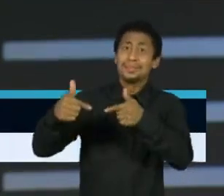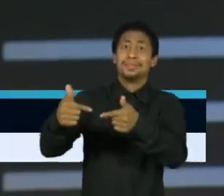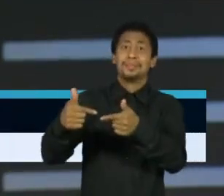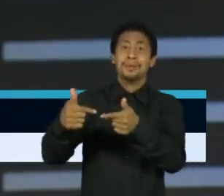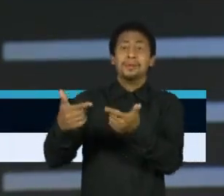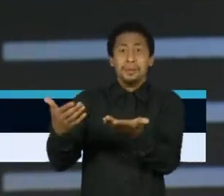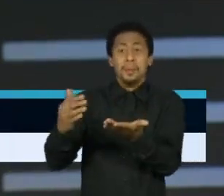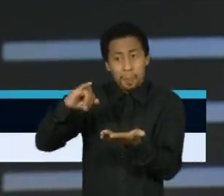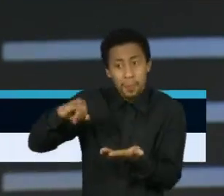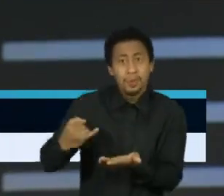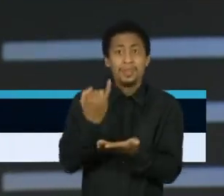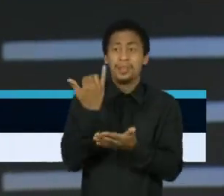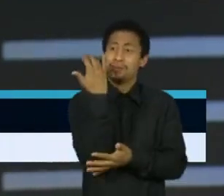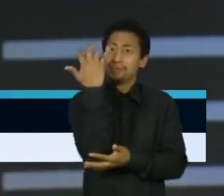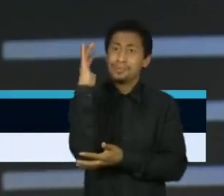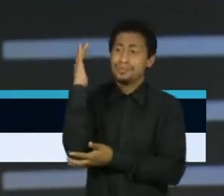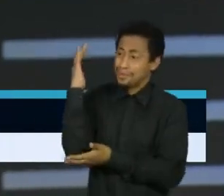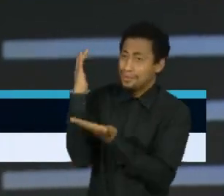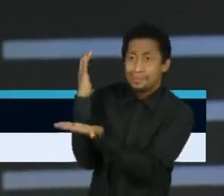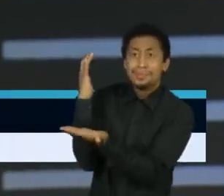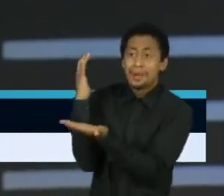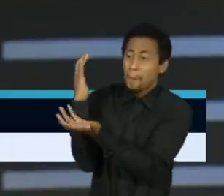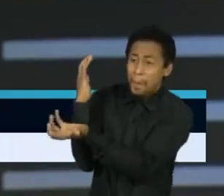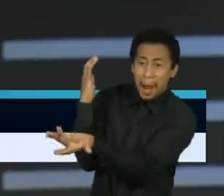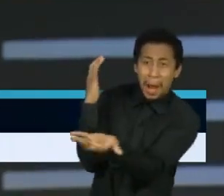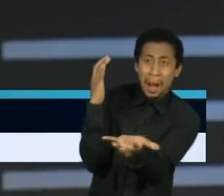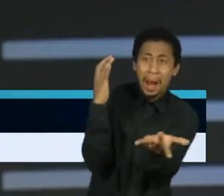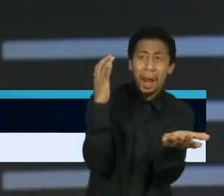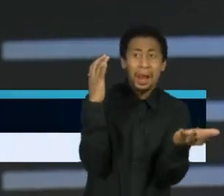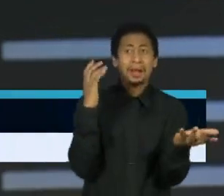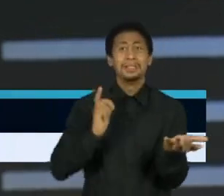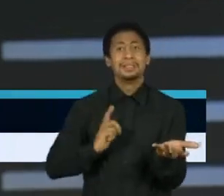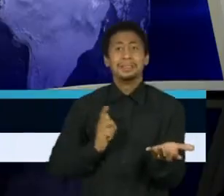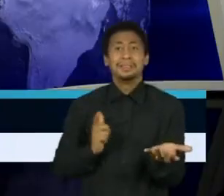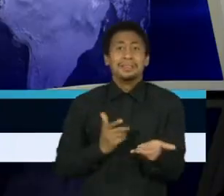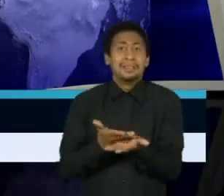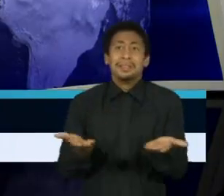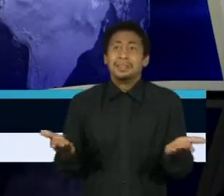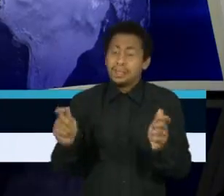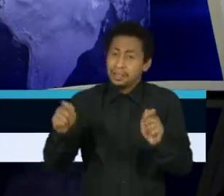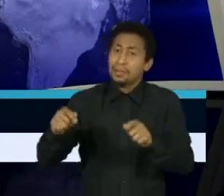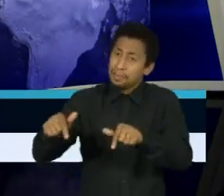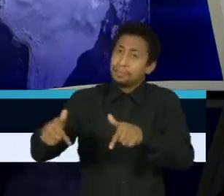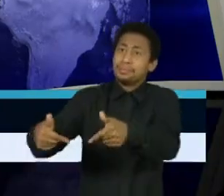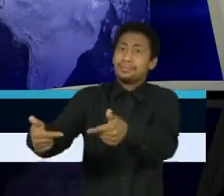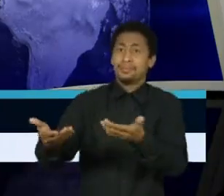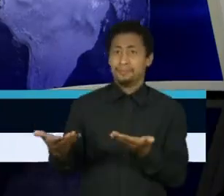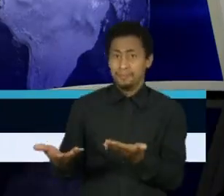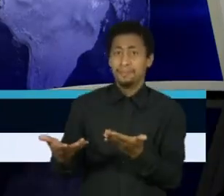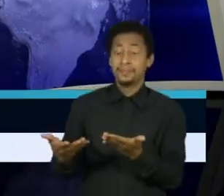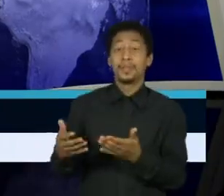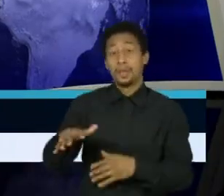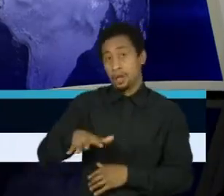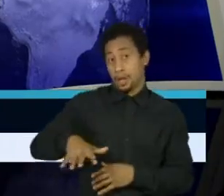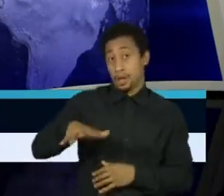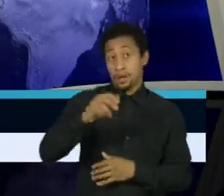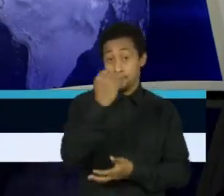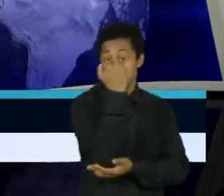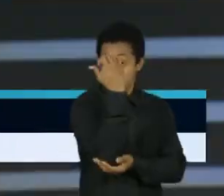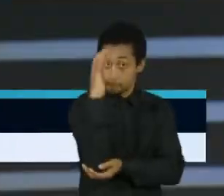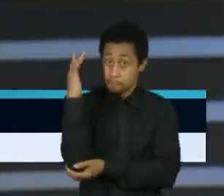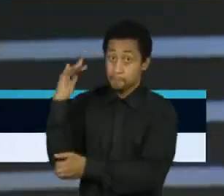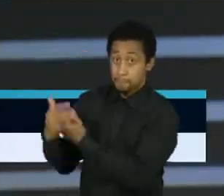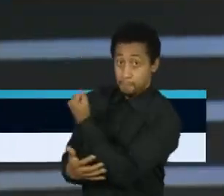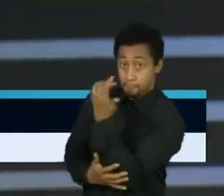competitivas, vantagens comparativas. A gente tem alguns ativos no campo ambiental que podem ser